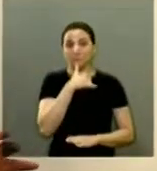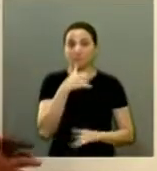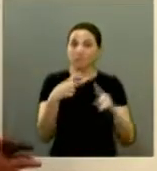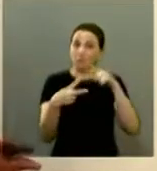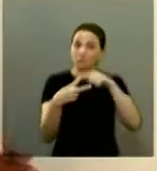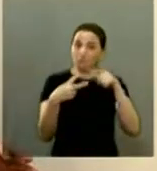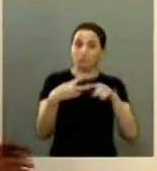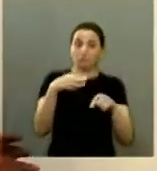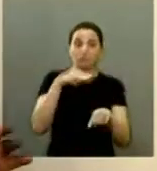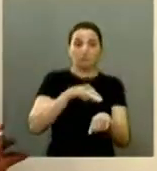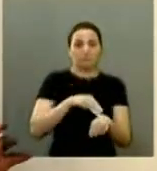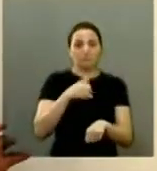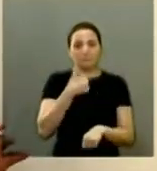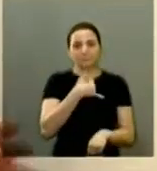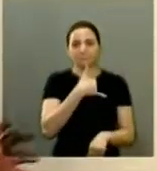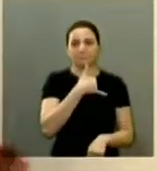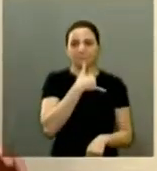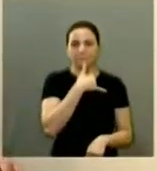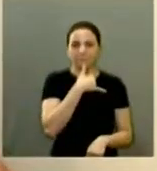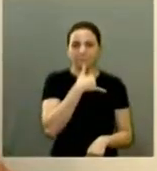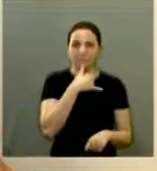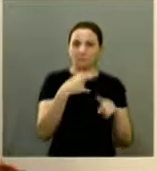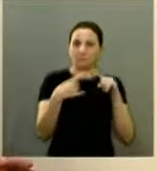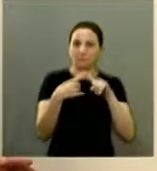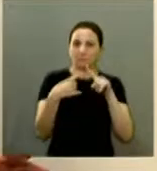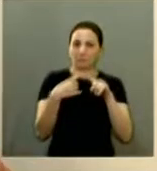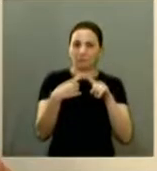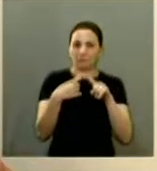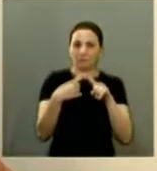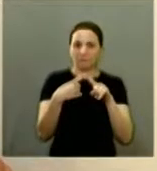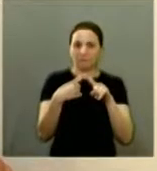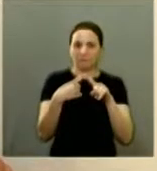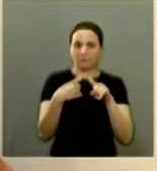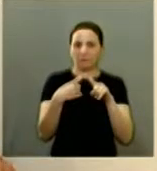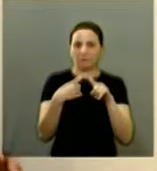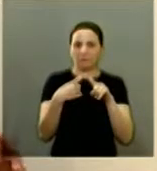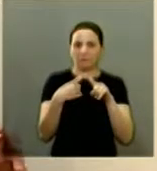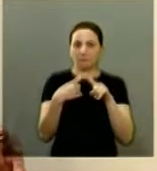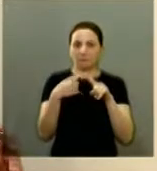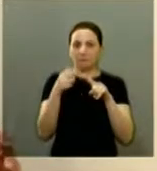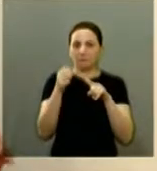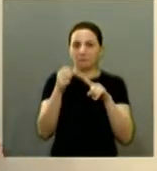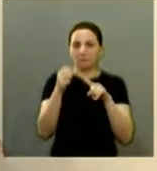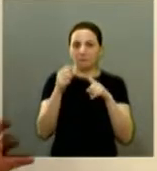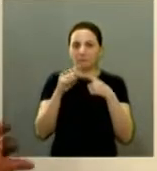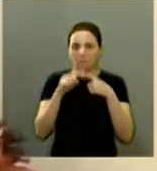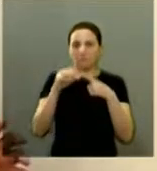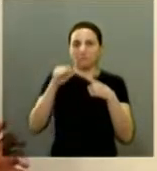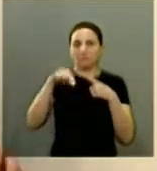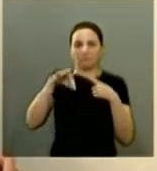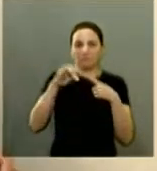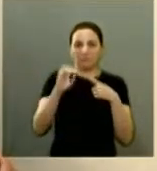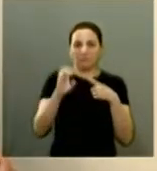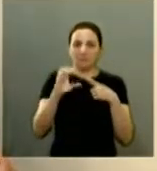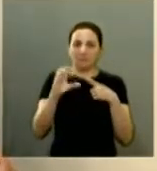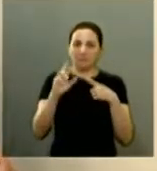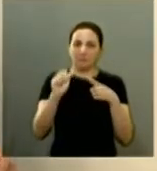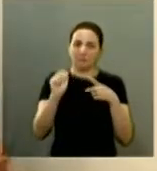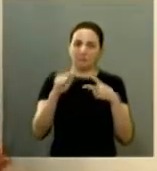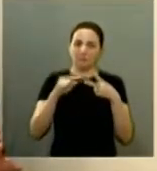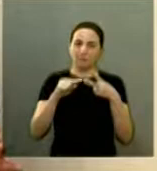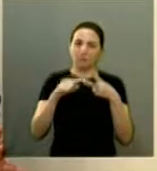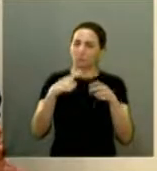por dois momentos tristes um no Jardim Santa Clara e o outro eu não me recordo o bairro